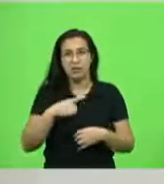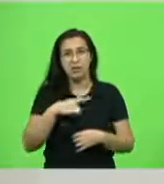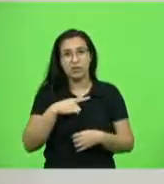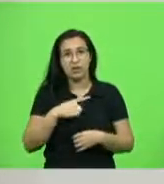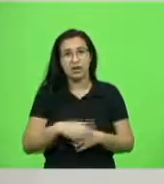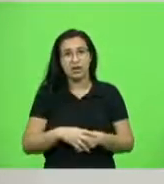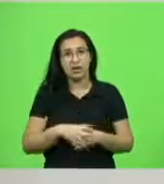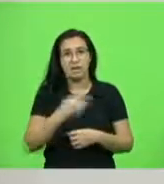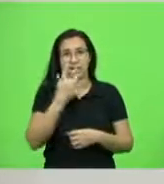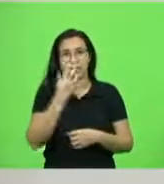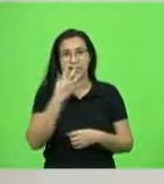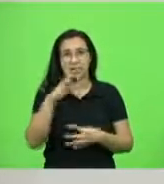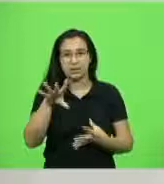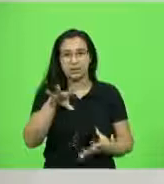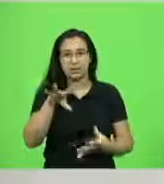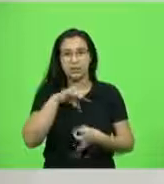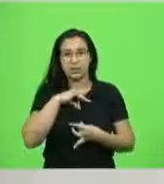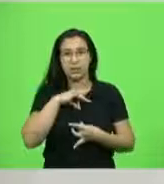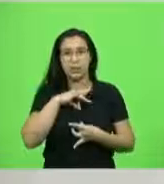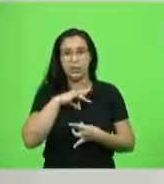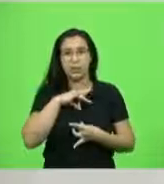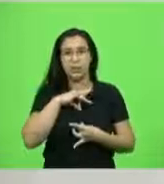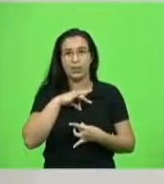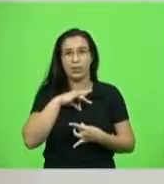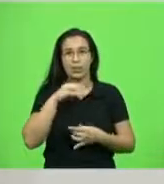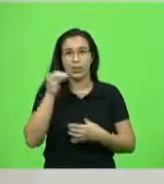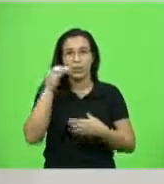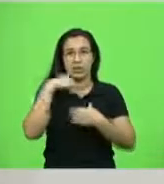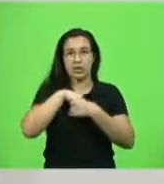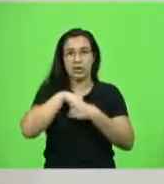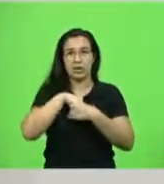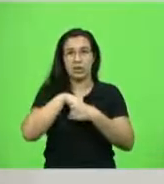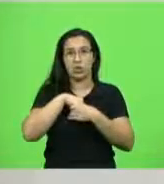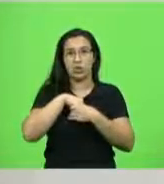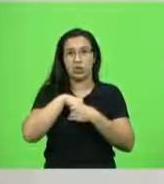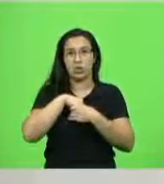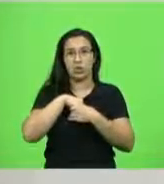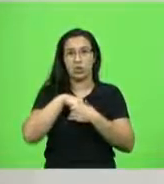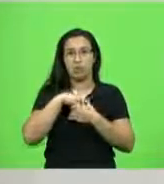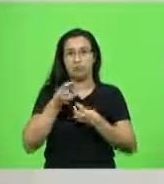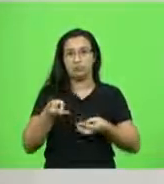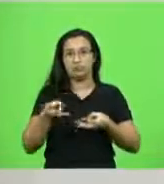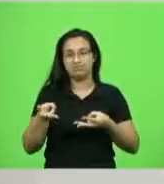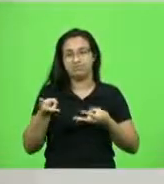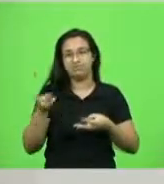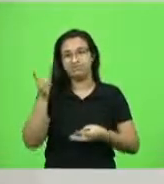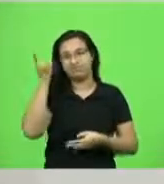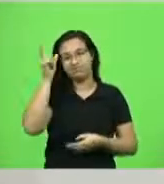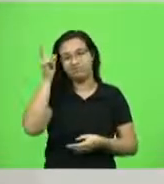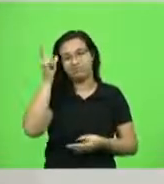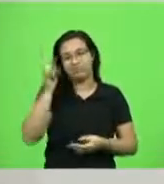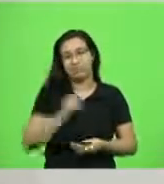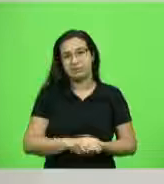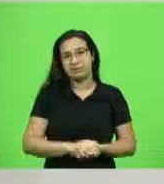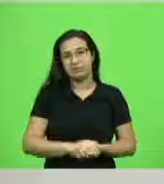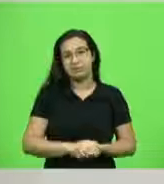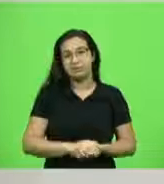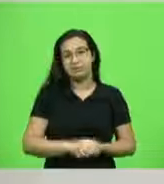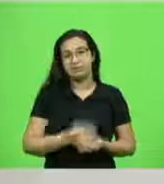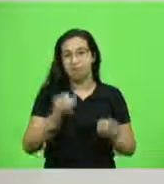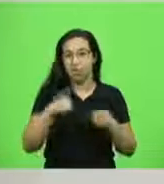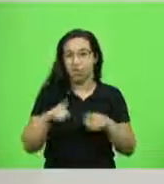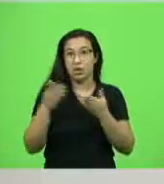pessoa, ela deve ser punida com o rigor da lei. Não um cidadão que estava com o IPVA atrasado, onde você